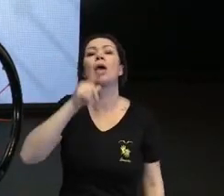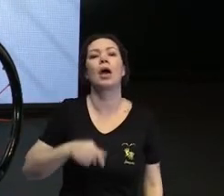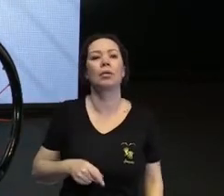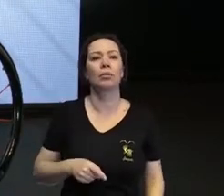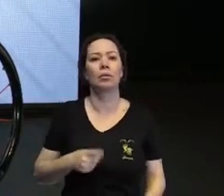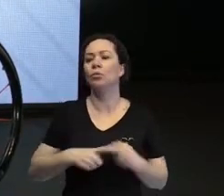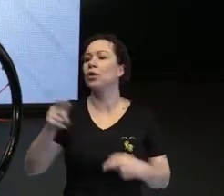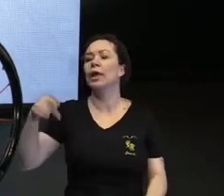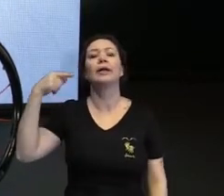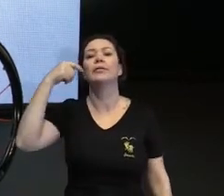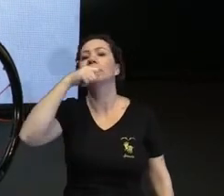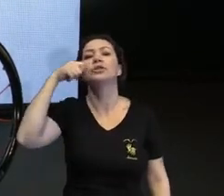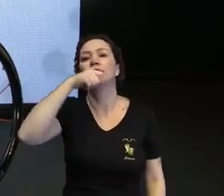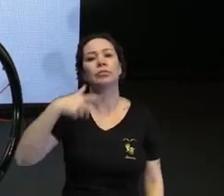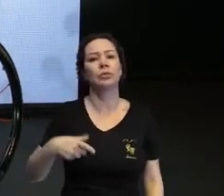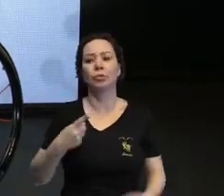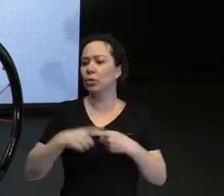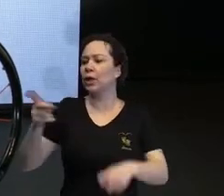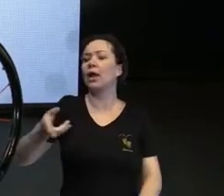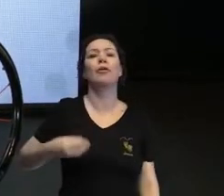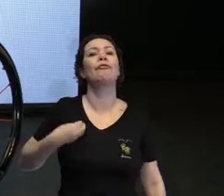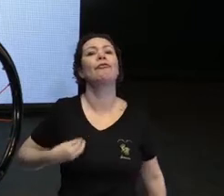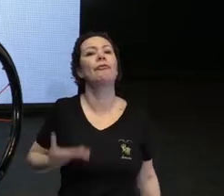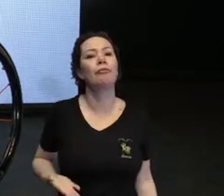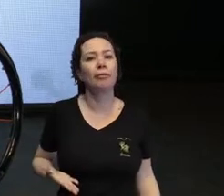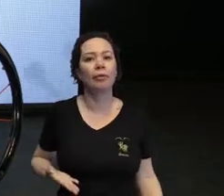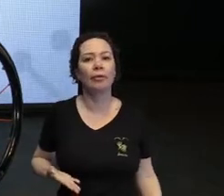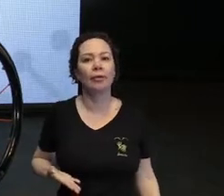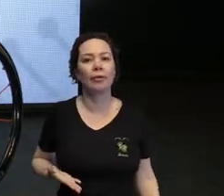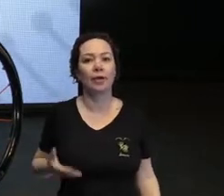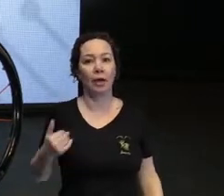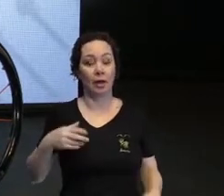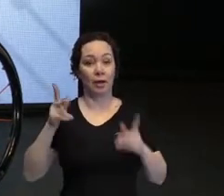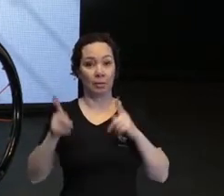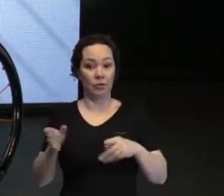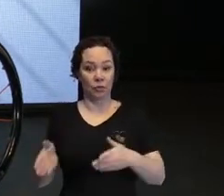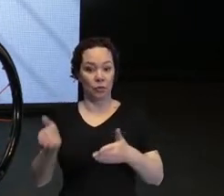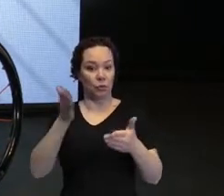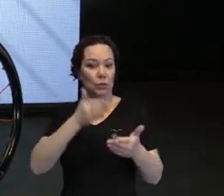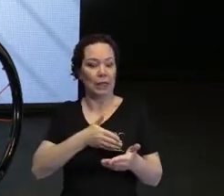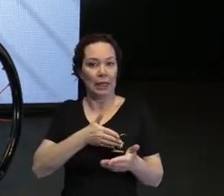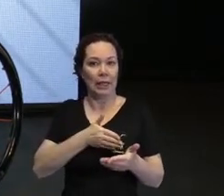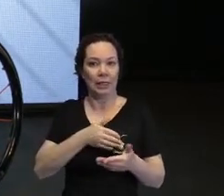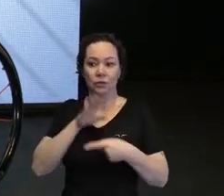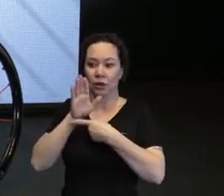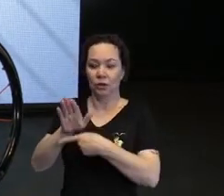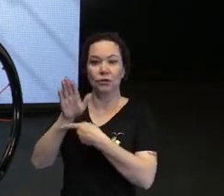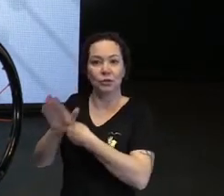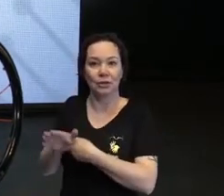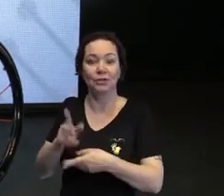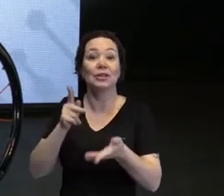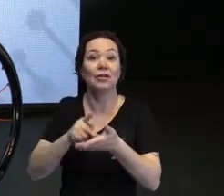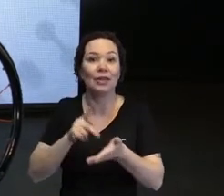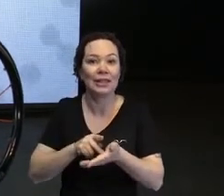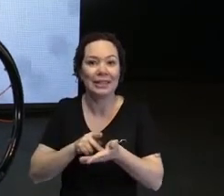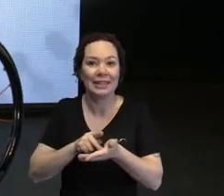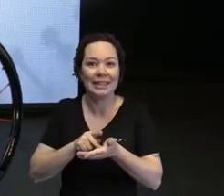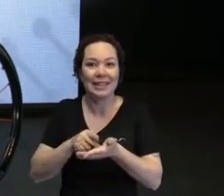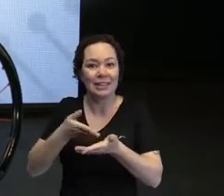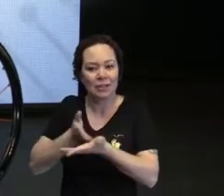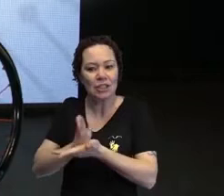escovar o dente? Para que ela vai viver? Exatamente. Então, a pessoa que estava do lado dela, auxiliando, na verdade, estava também